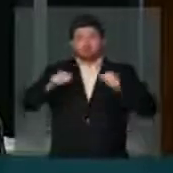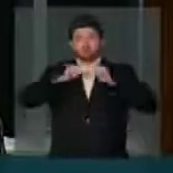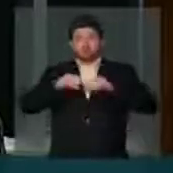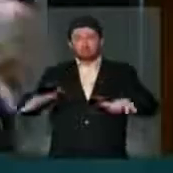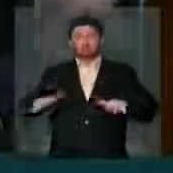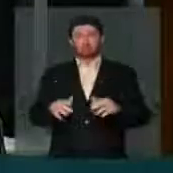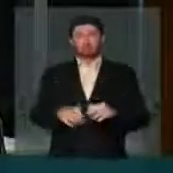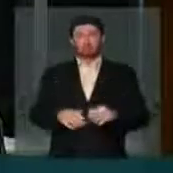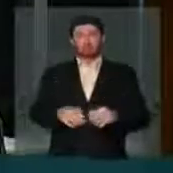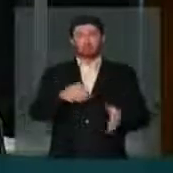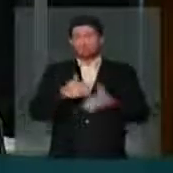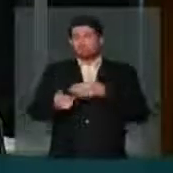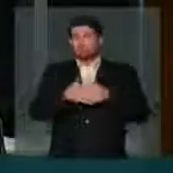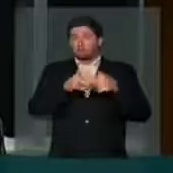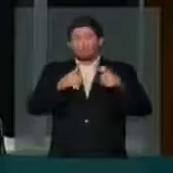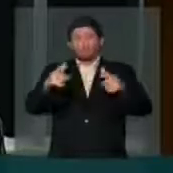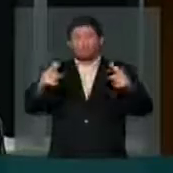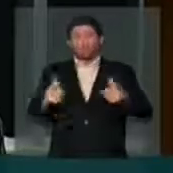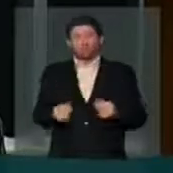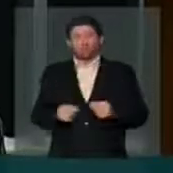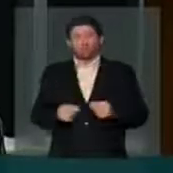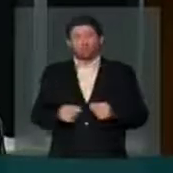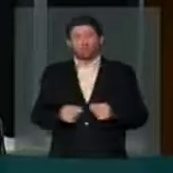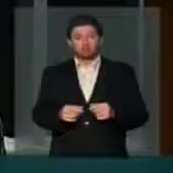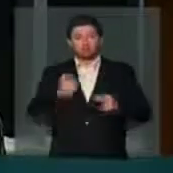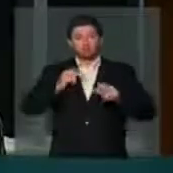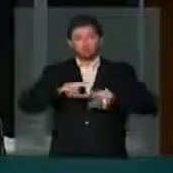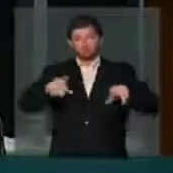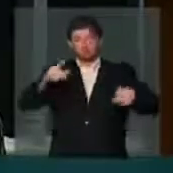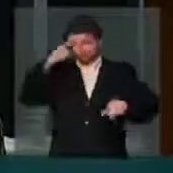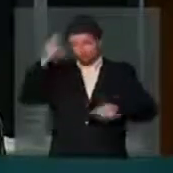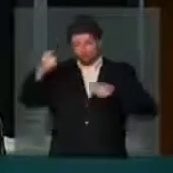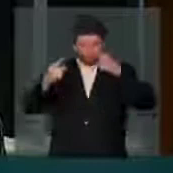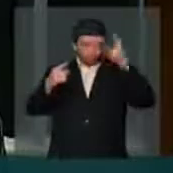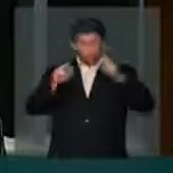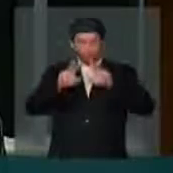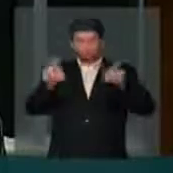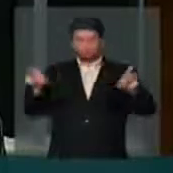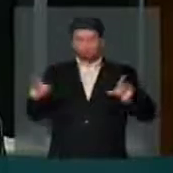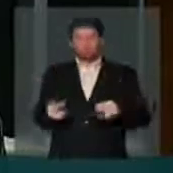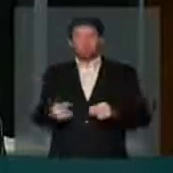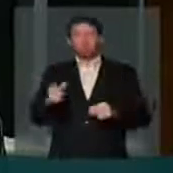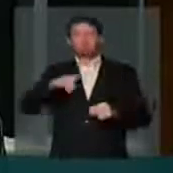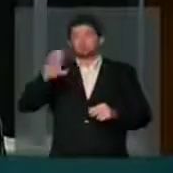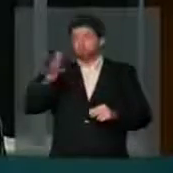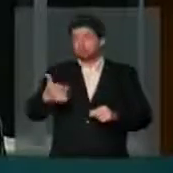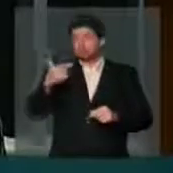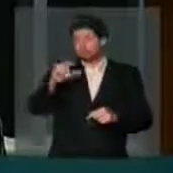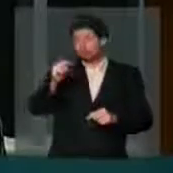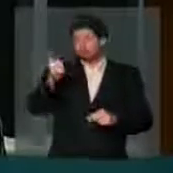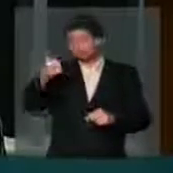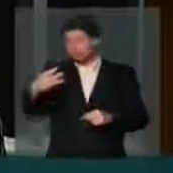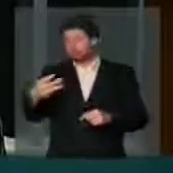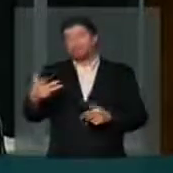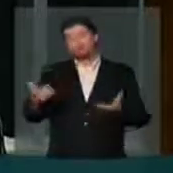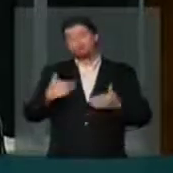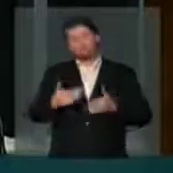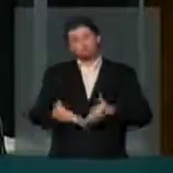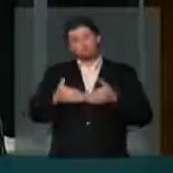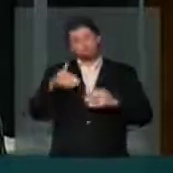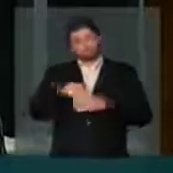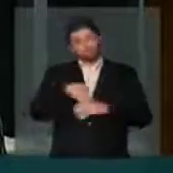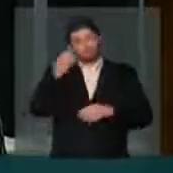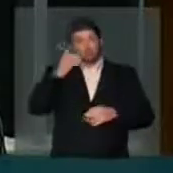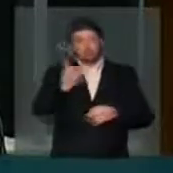de todo canto, com a maior diversidade ideológica. Já tivemos em 2013, e eu peço o